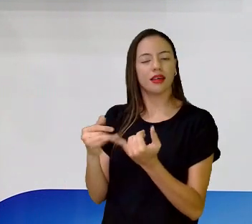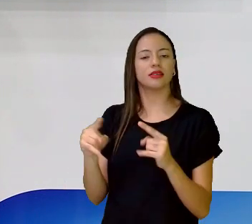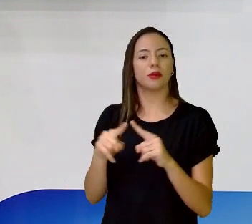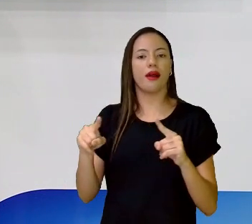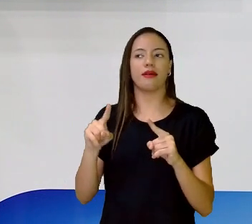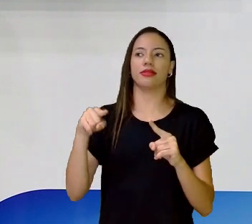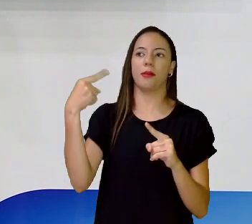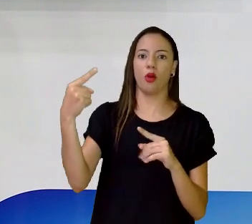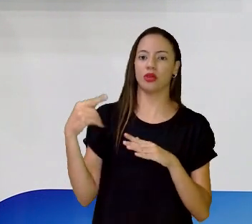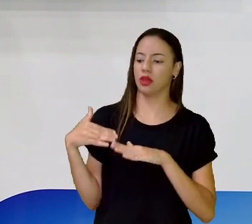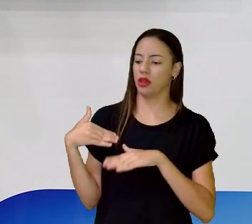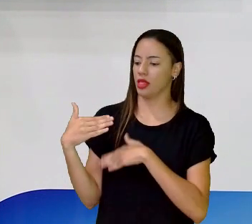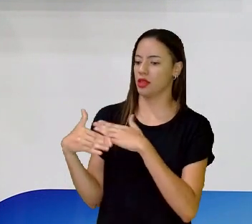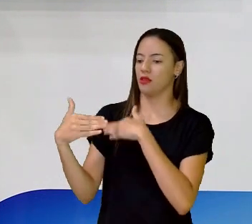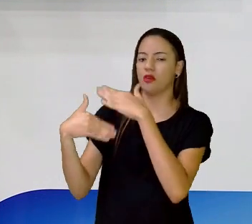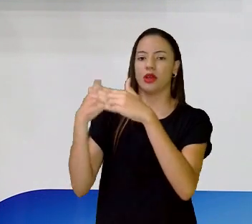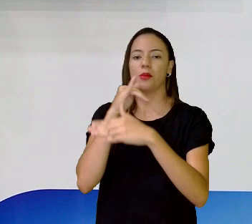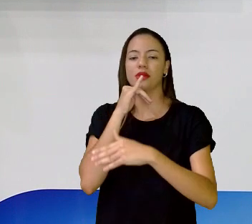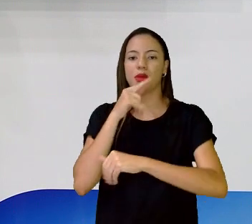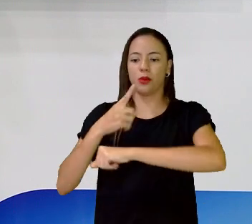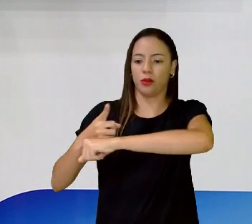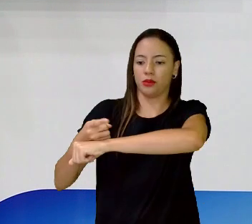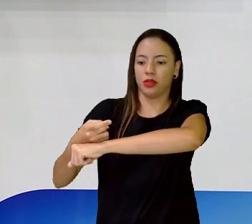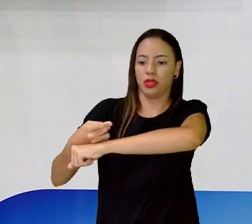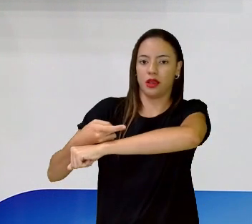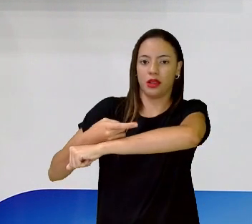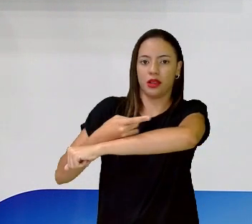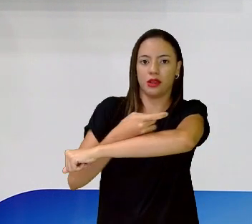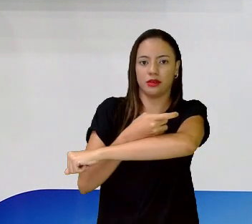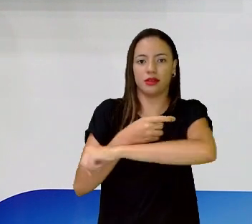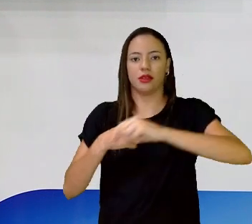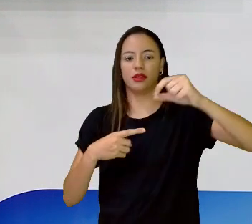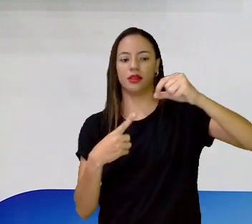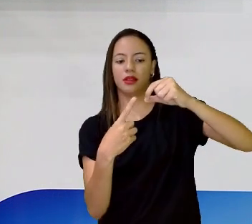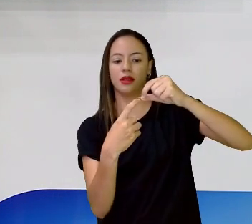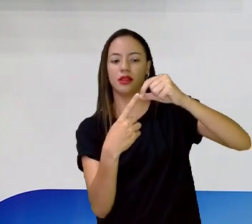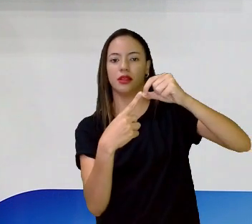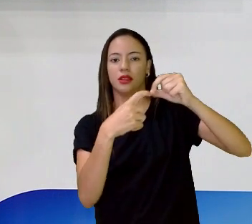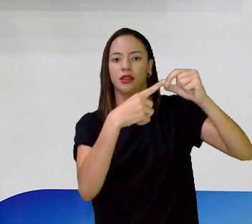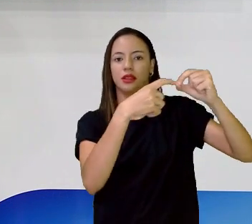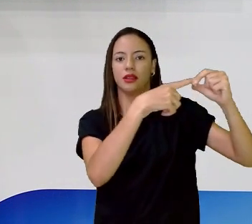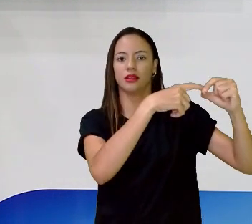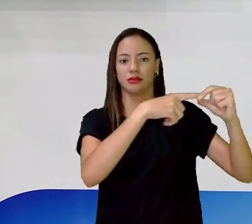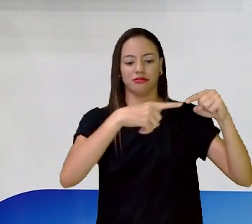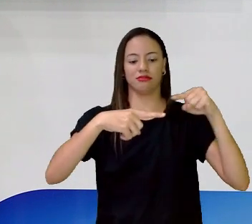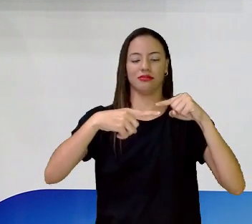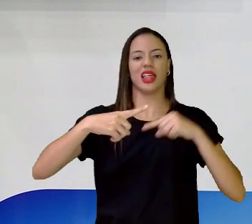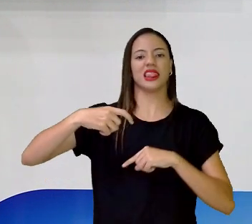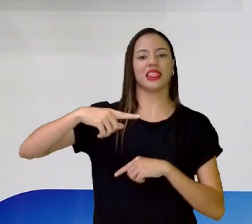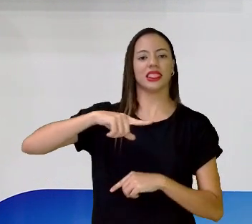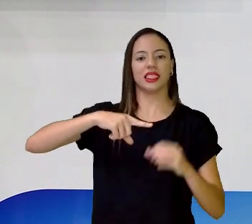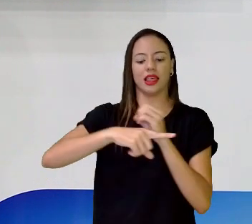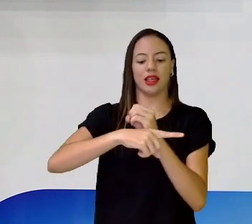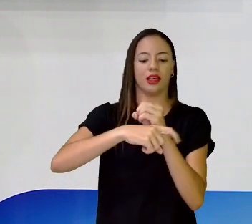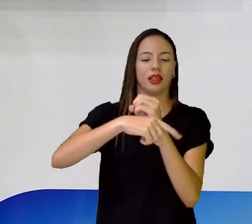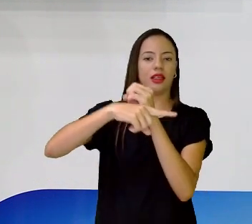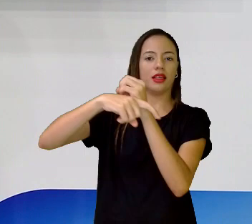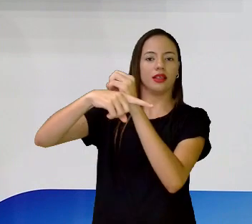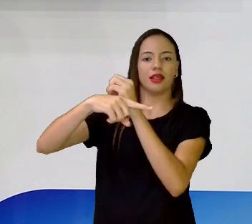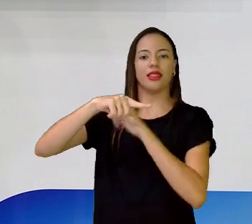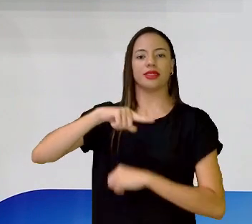né? Ele vai... A cauda dele vai se fundindo ao corpo. E aí, ele vira um sapinho, uma rã, uma perereca.